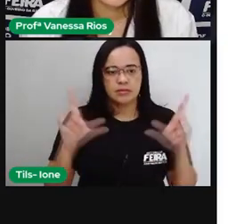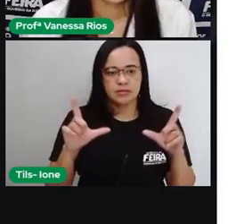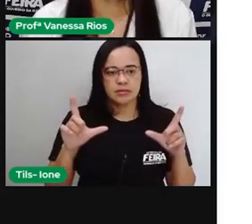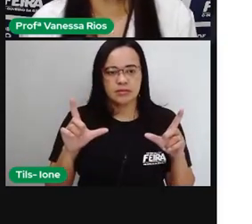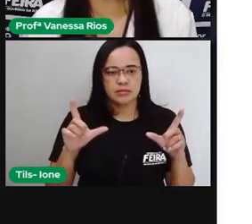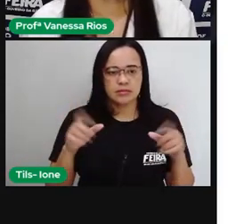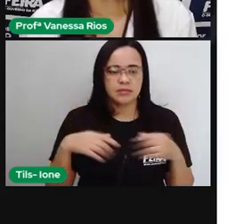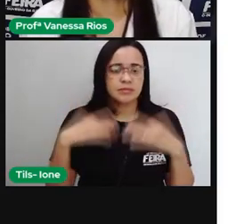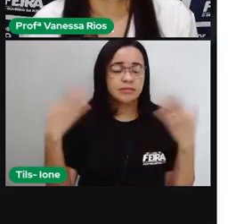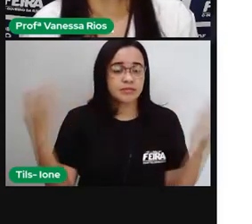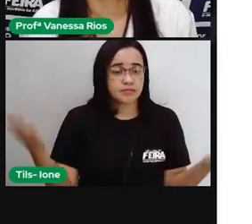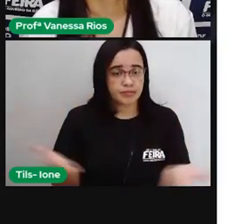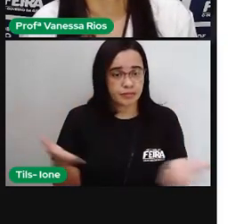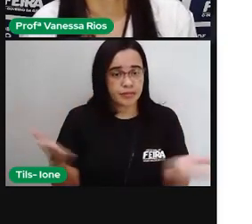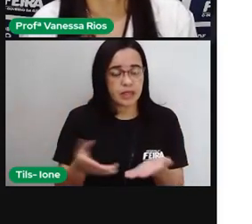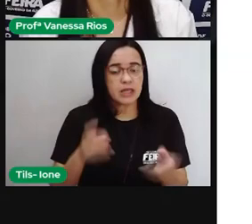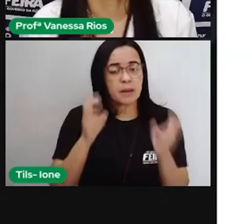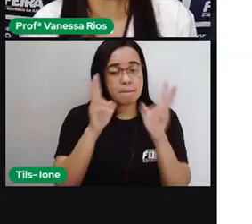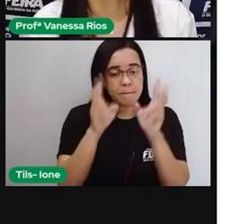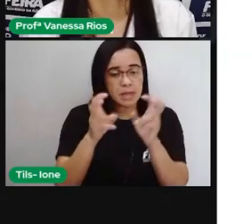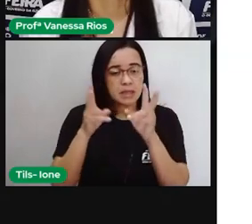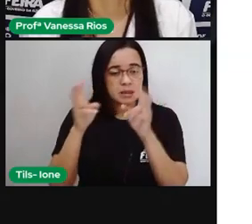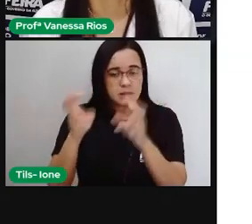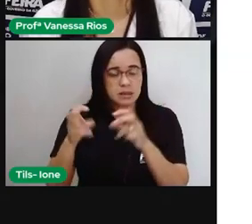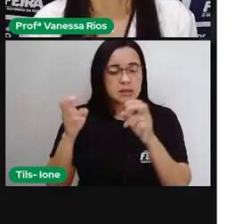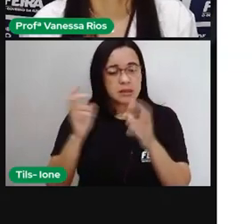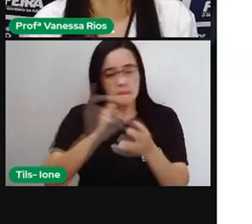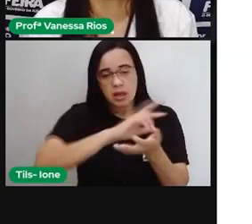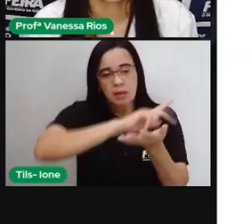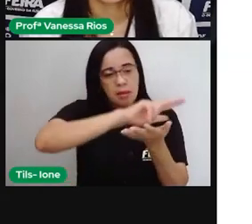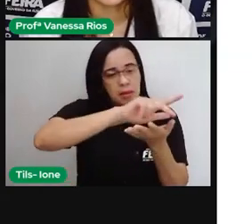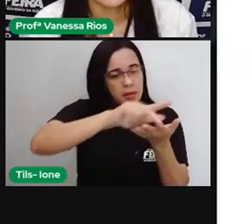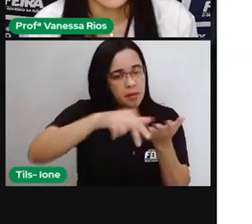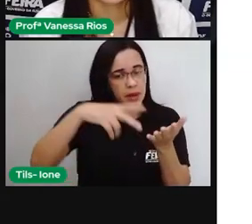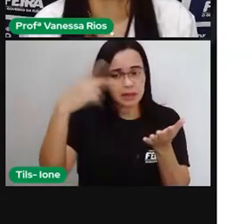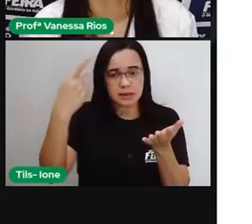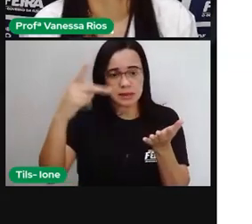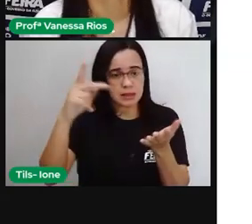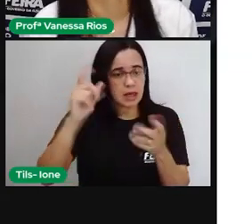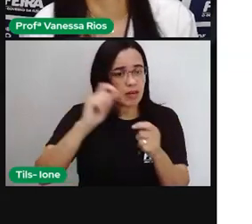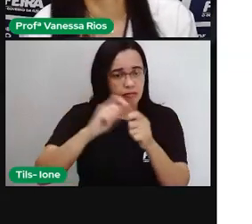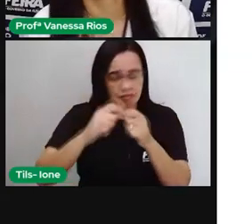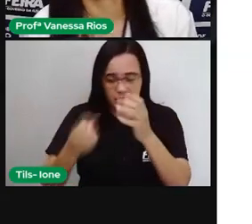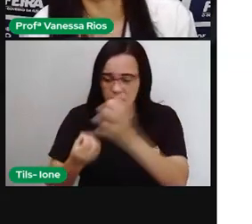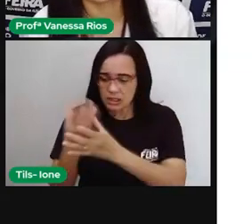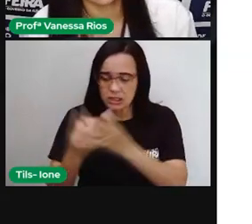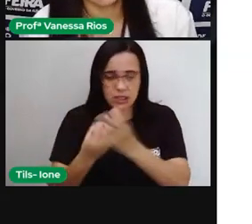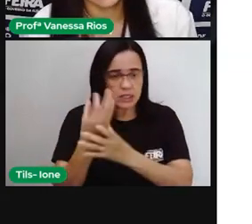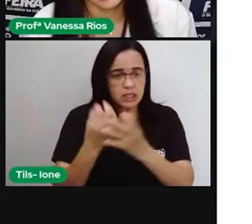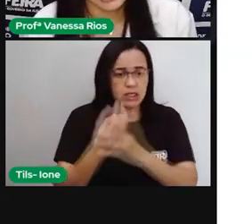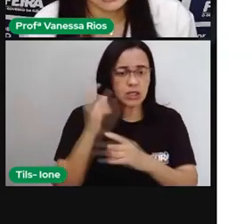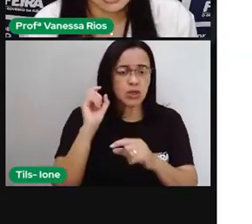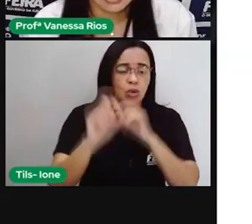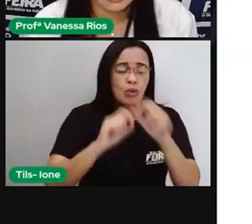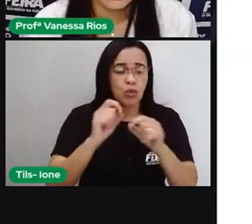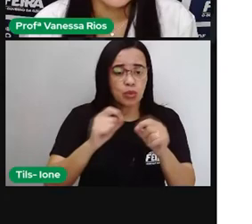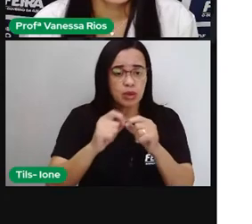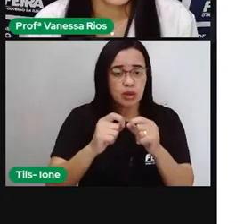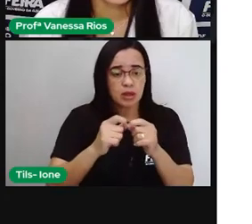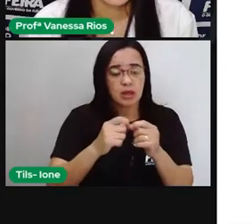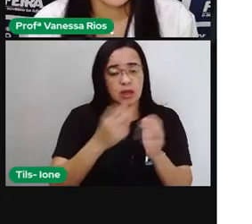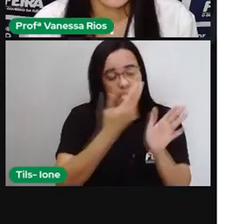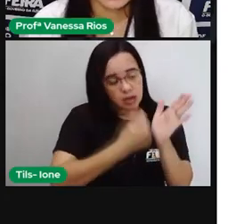E aí a gente percebe nas obras de Mirão, né, a presença das figuras abstratas, das figuras vindas da imaginação,